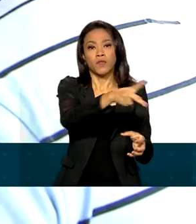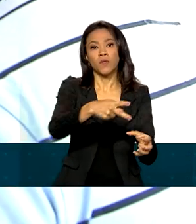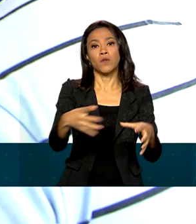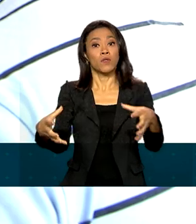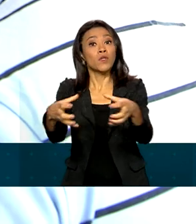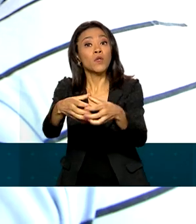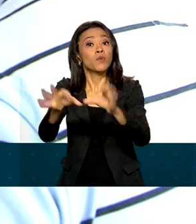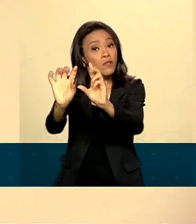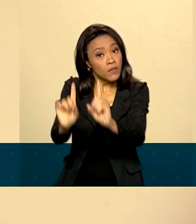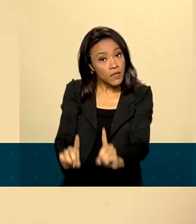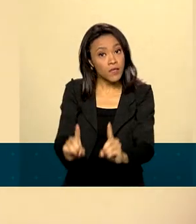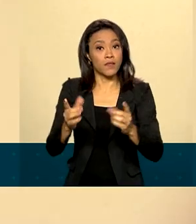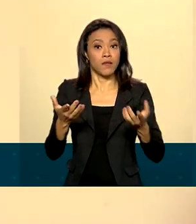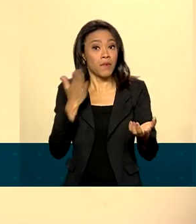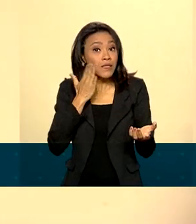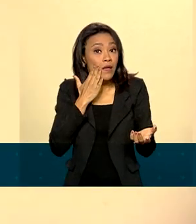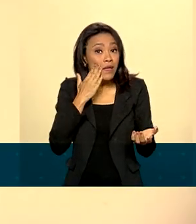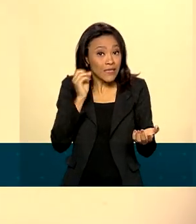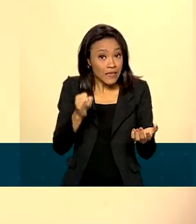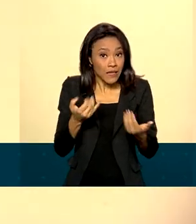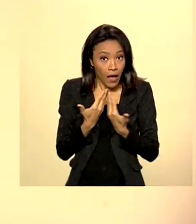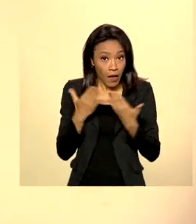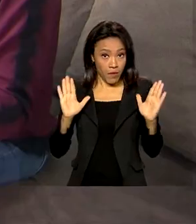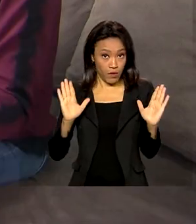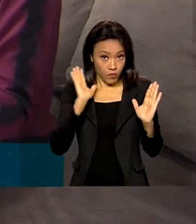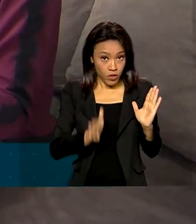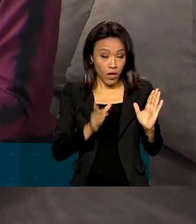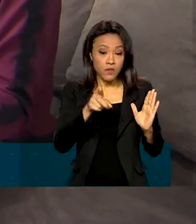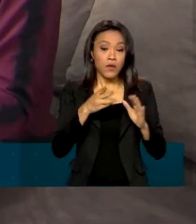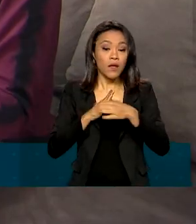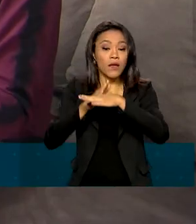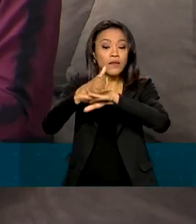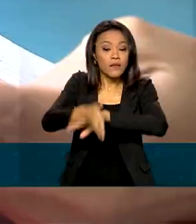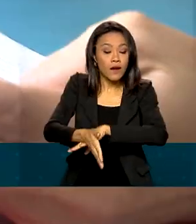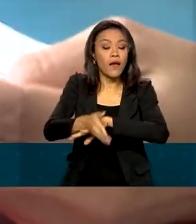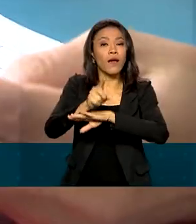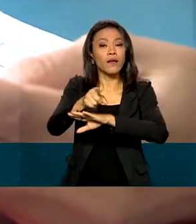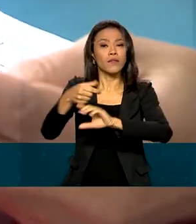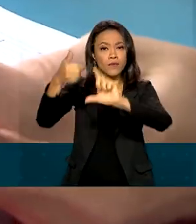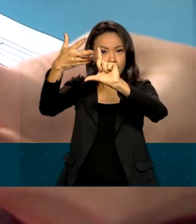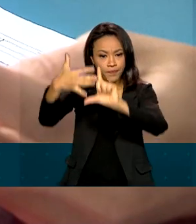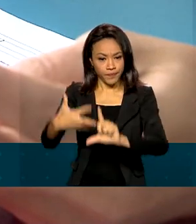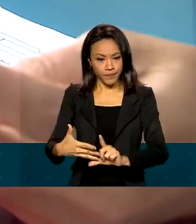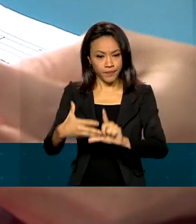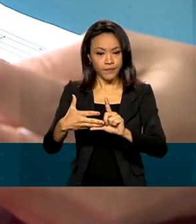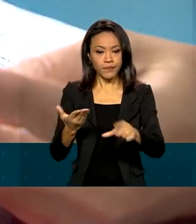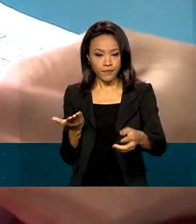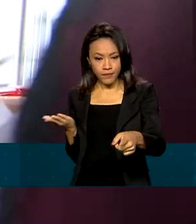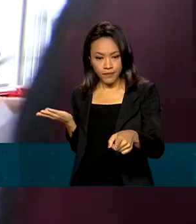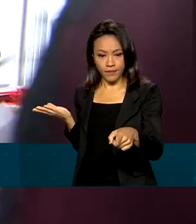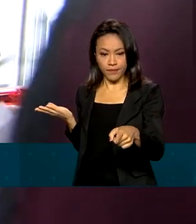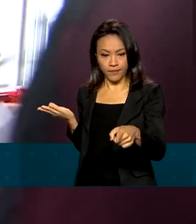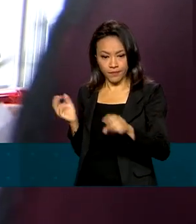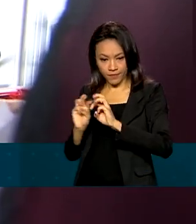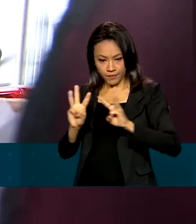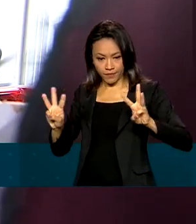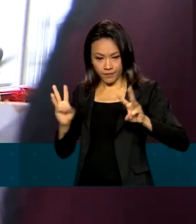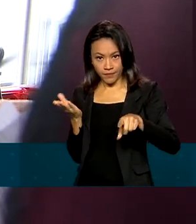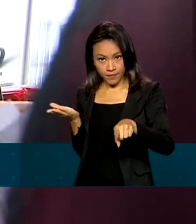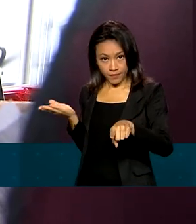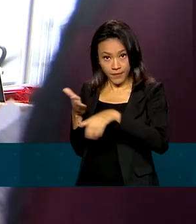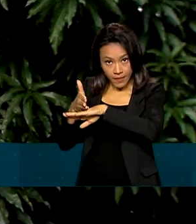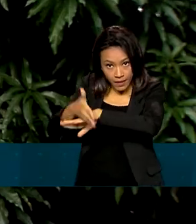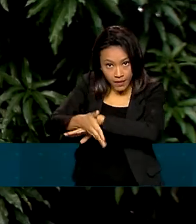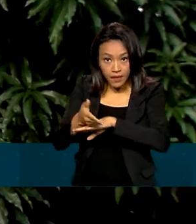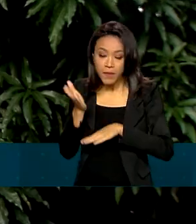deficiência. Para saber se a restituição está disponível, basta acessar o site da Receita Federal a partir das 10 horas da manhã. Sua consulta